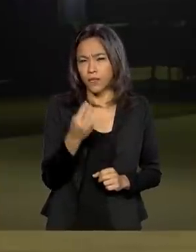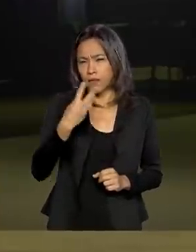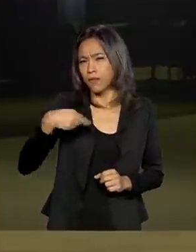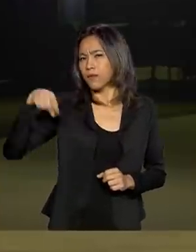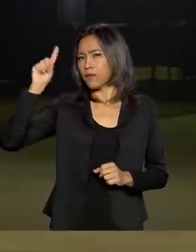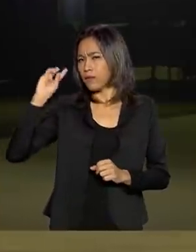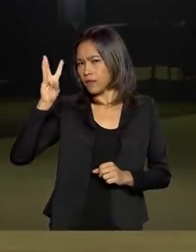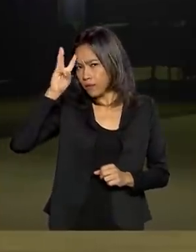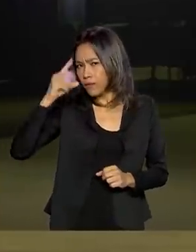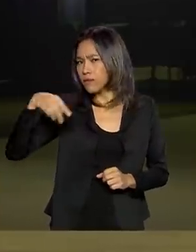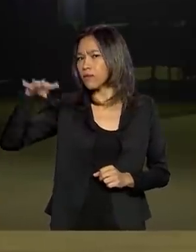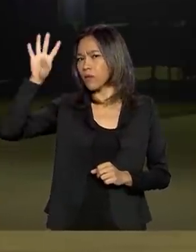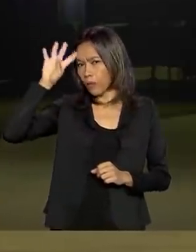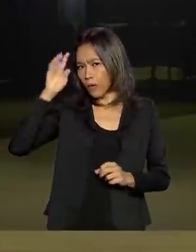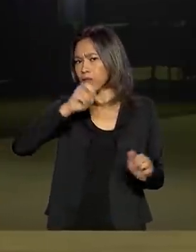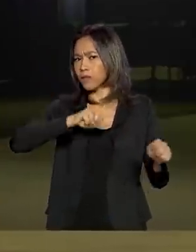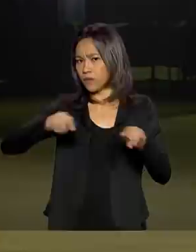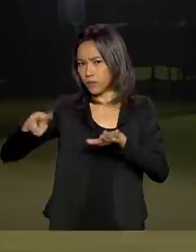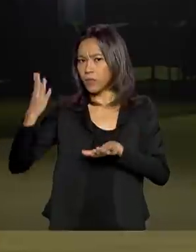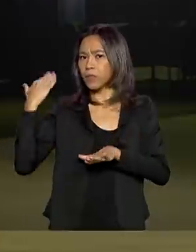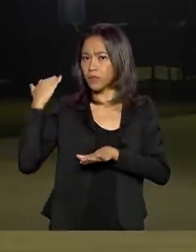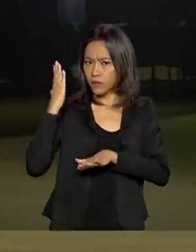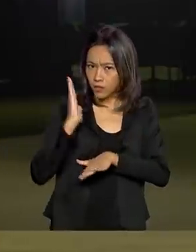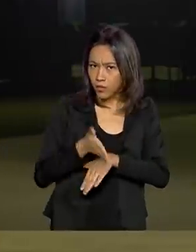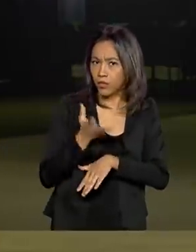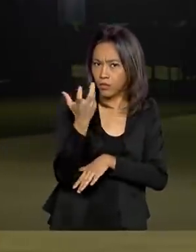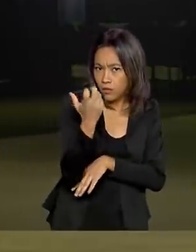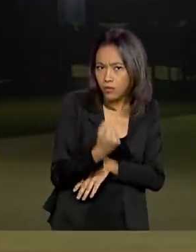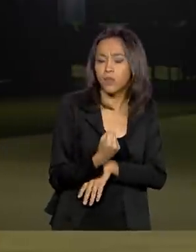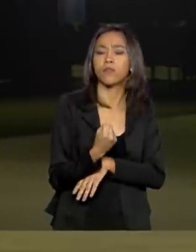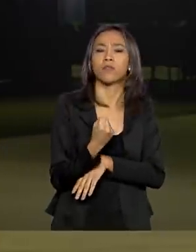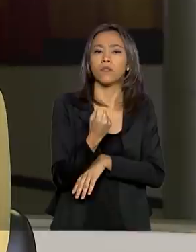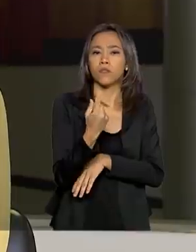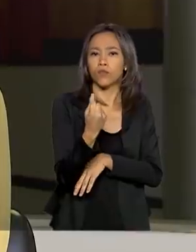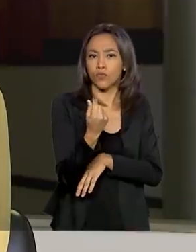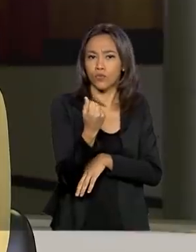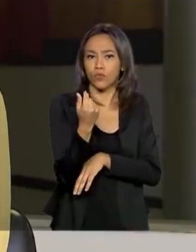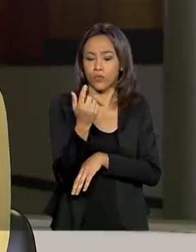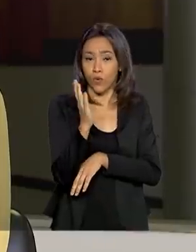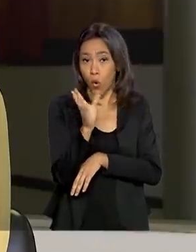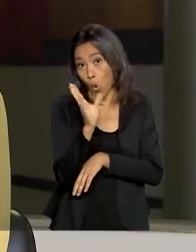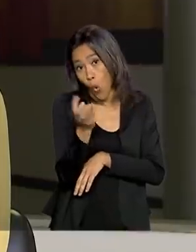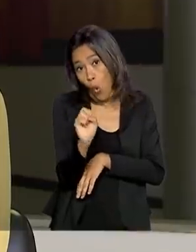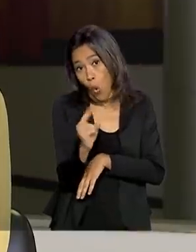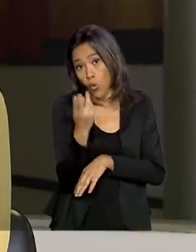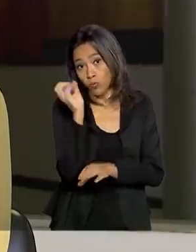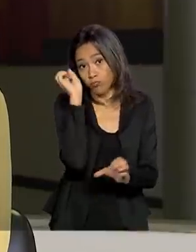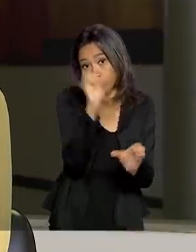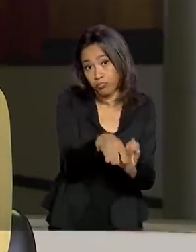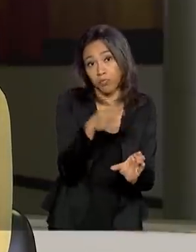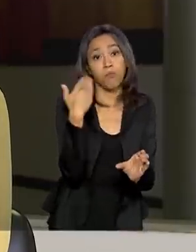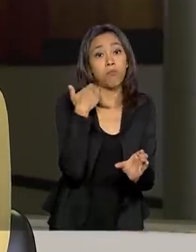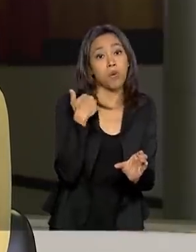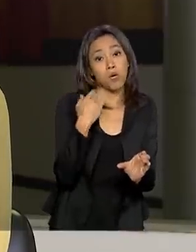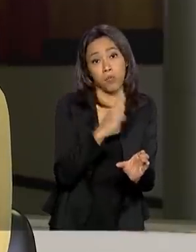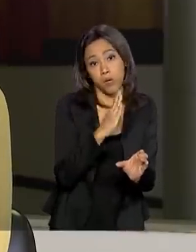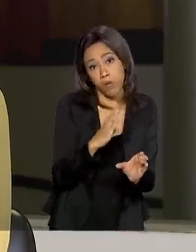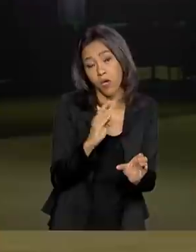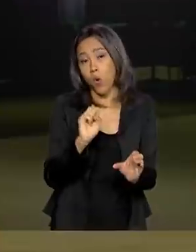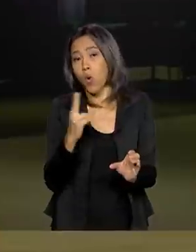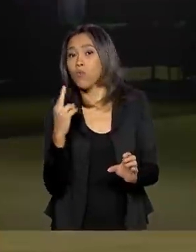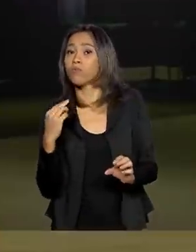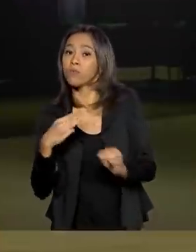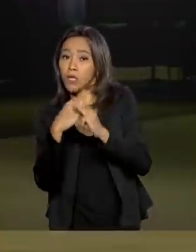e na quarta da semana passada. Já completamente creditado ou na conta da Caixa, ou Banco do Brasil,